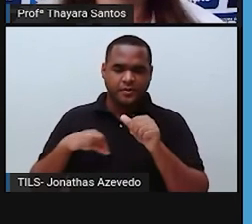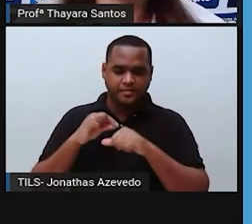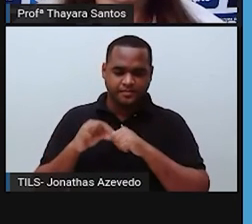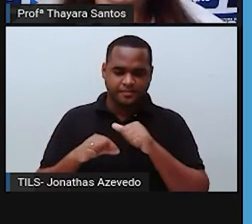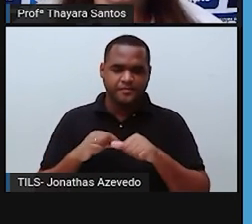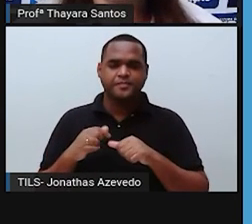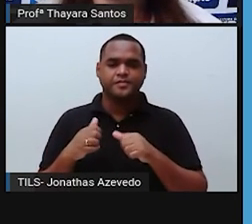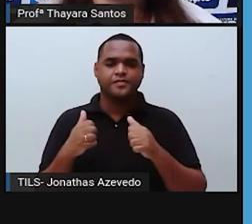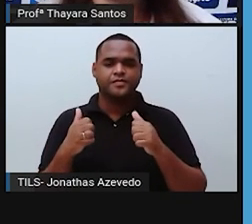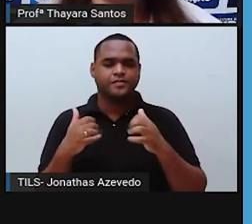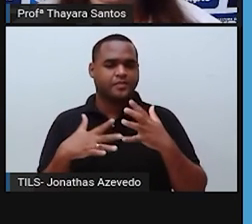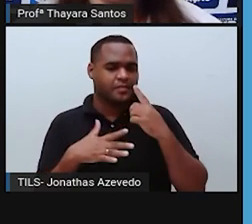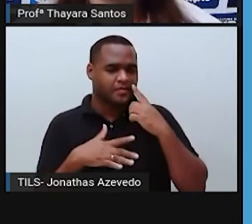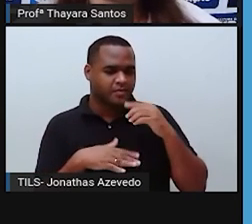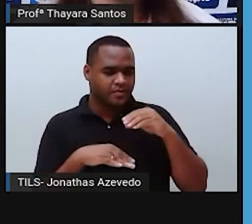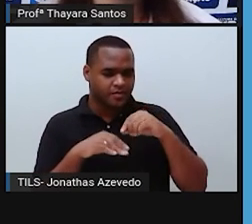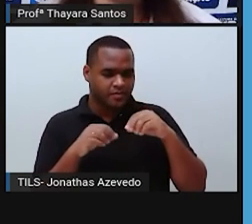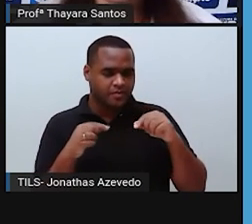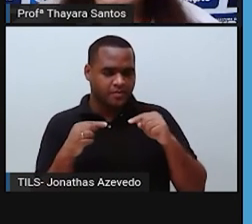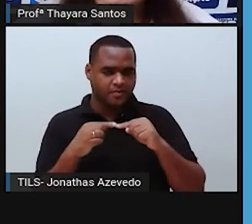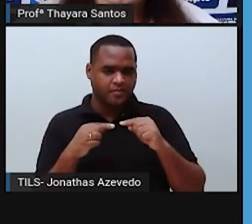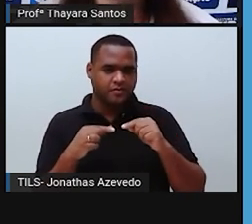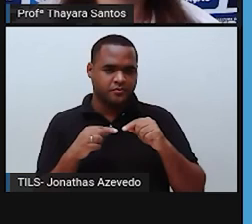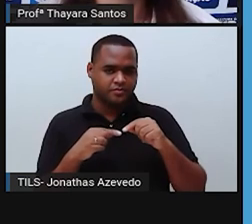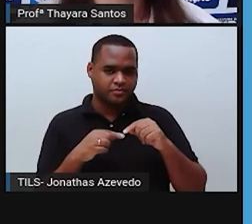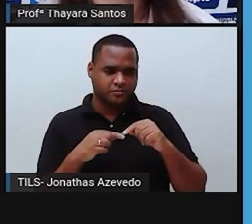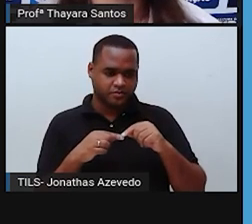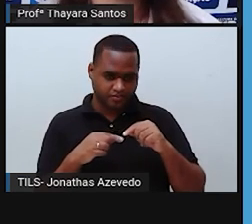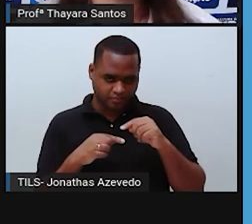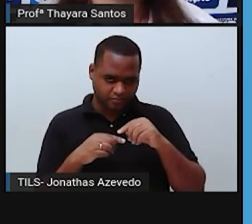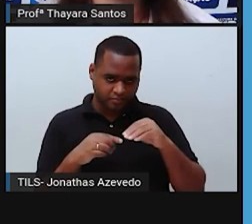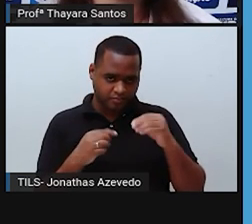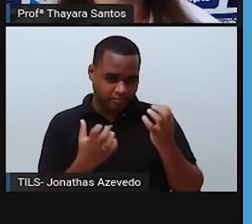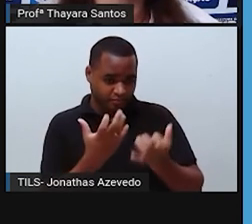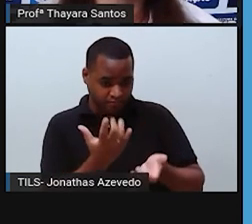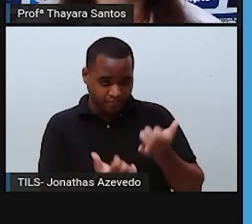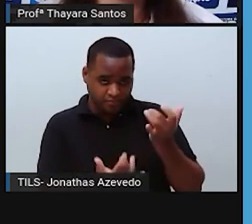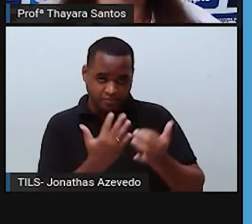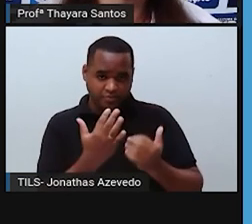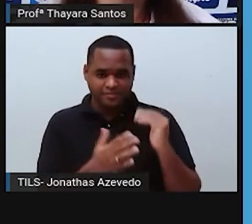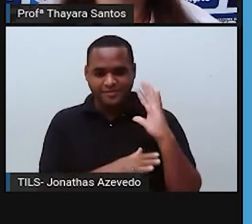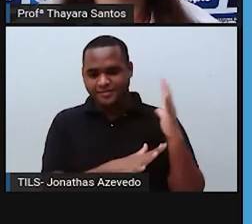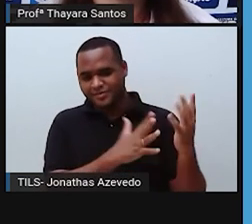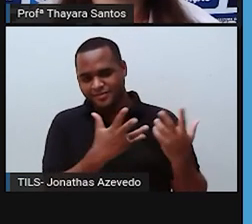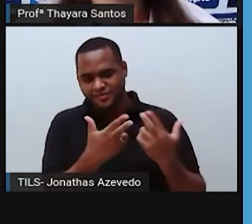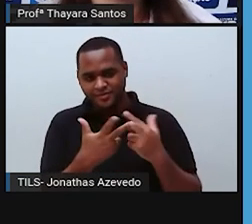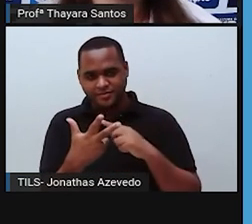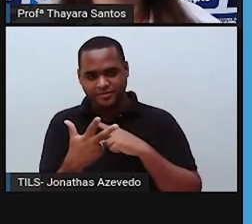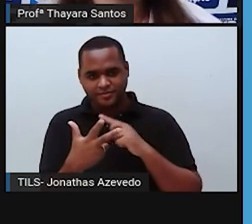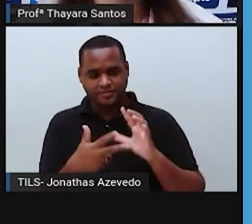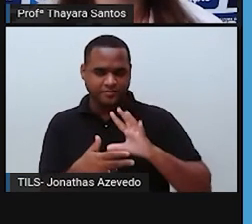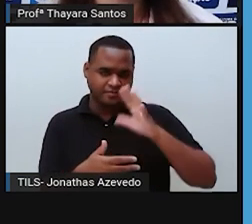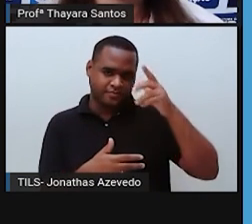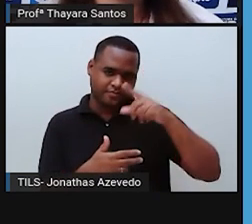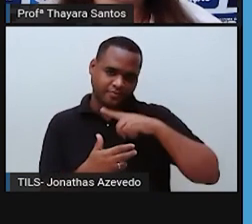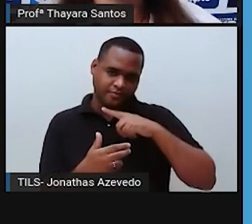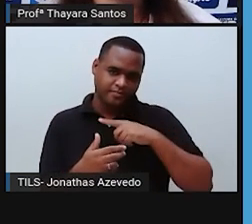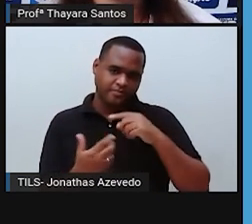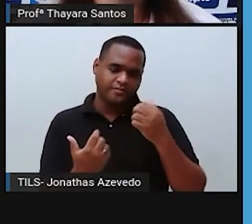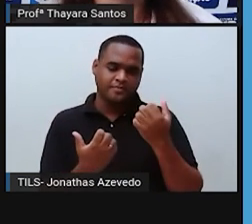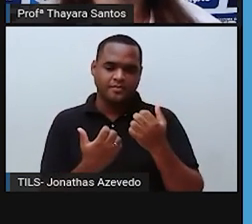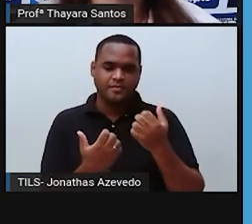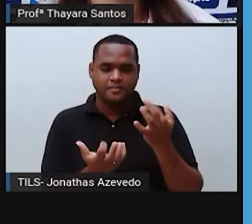sem nutrientes nesse bioma. As queimadas também são uma ameaça iminente. A gente está passando por uma situação dessas. Muitas